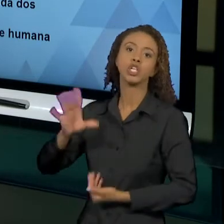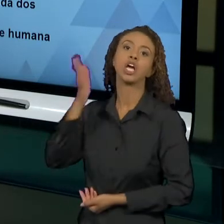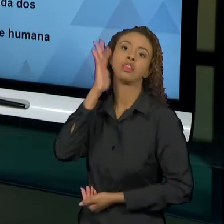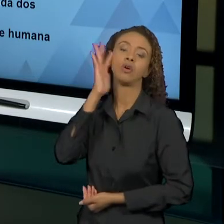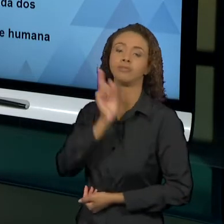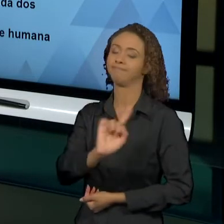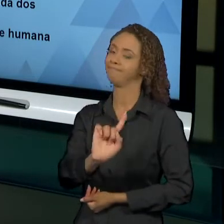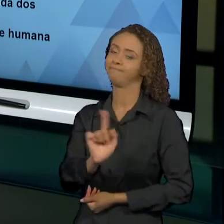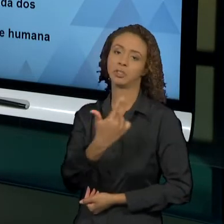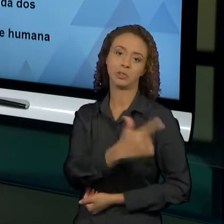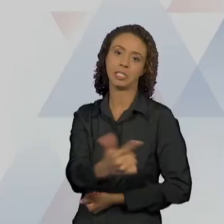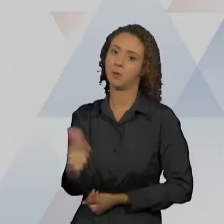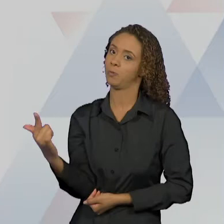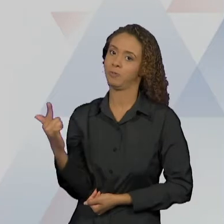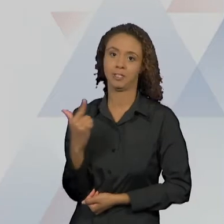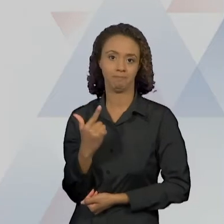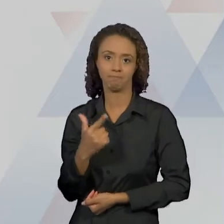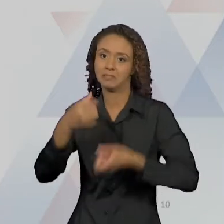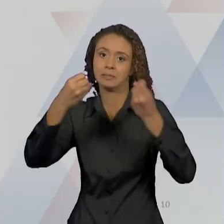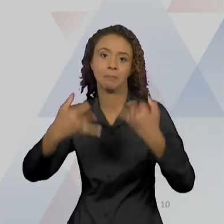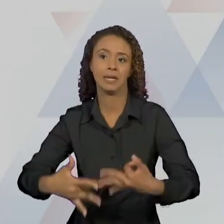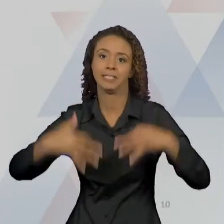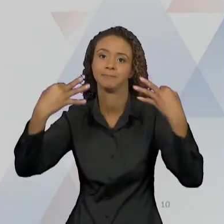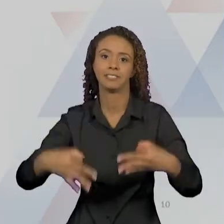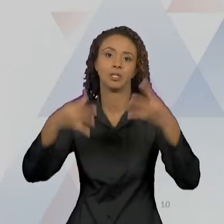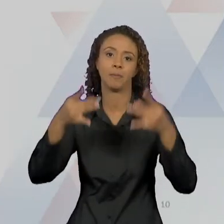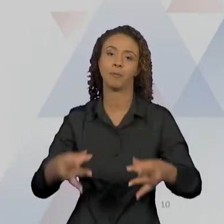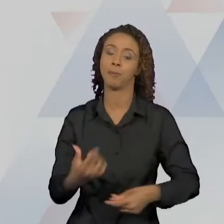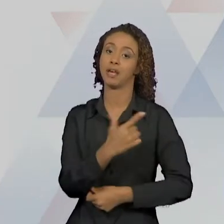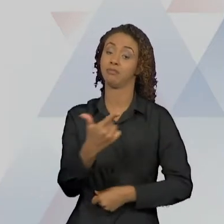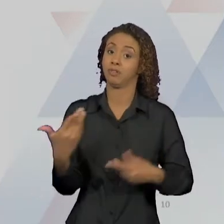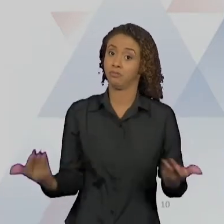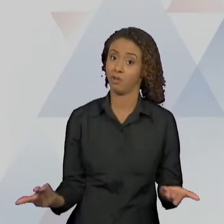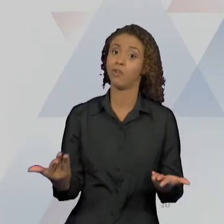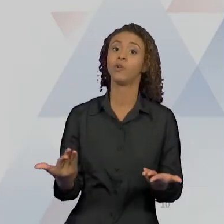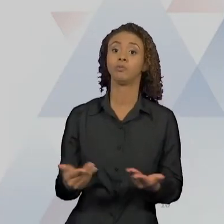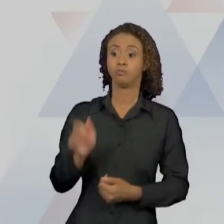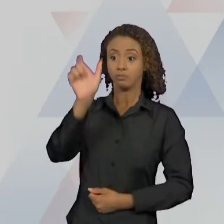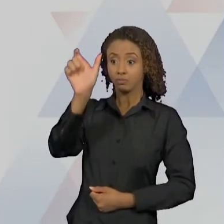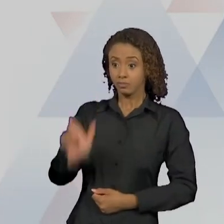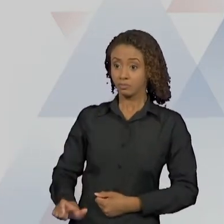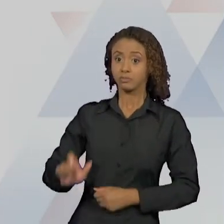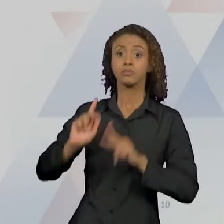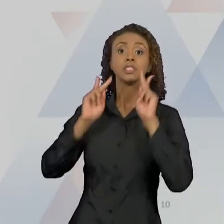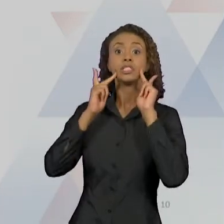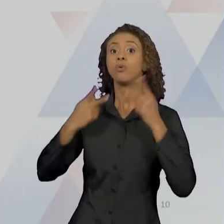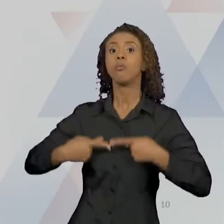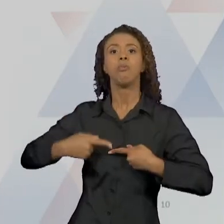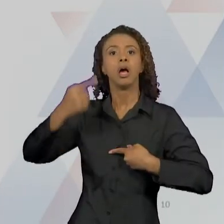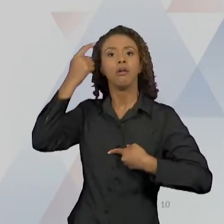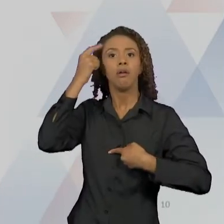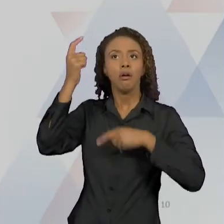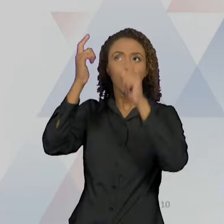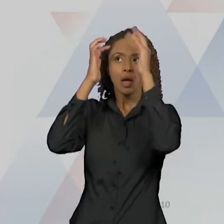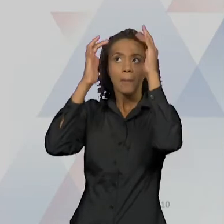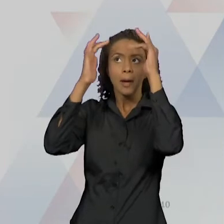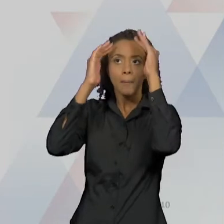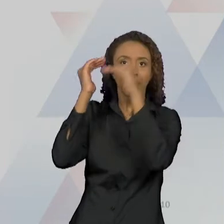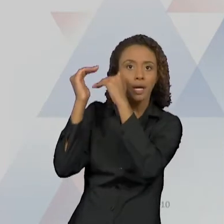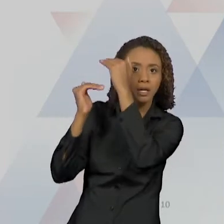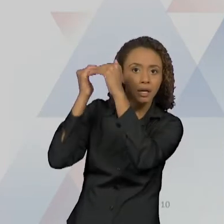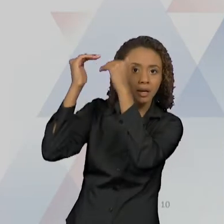Isso não existe nesse tipo de abordagem. Então o desenvolvimento psíquico a partir desse